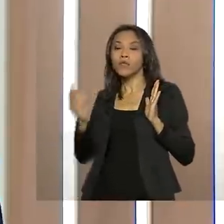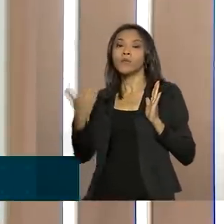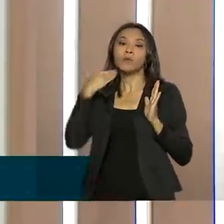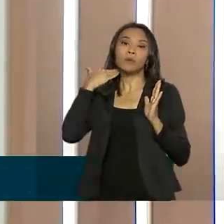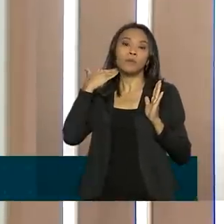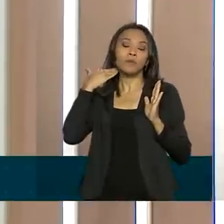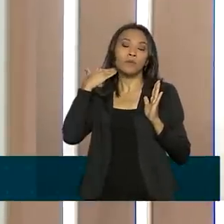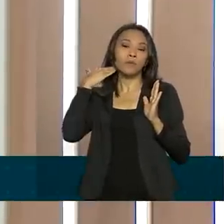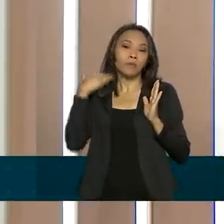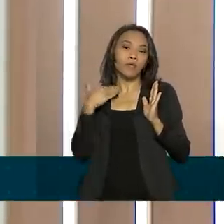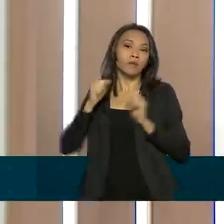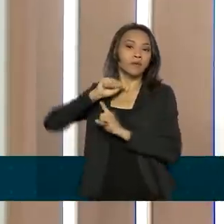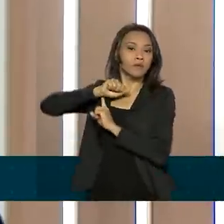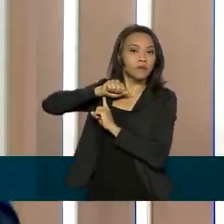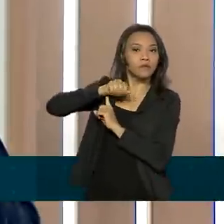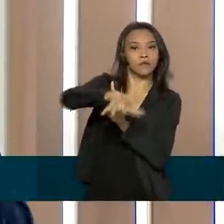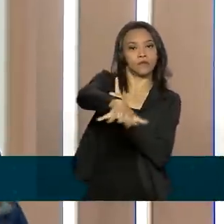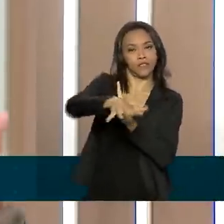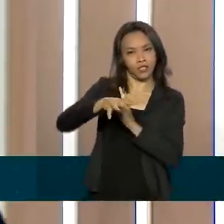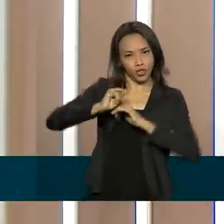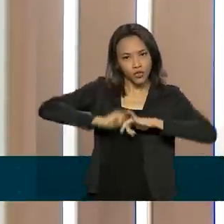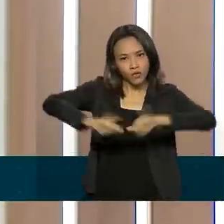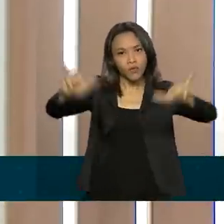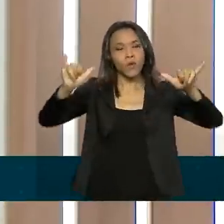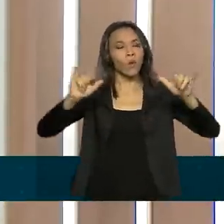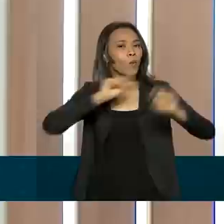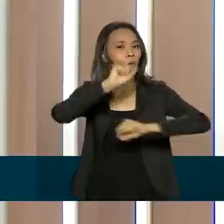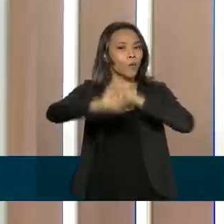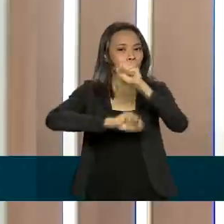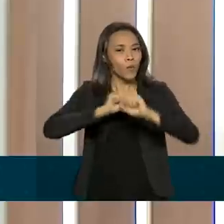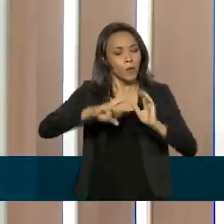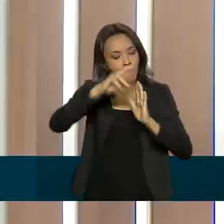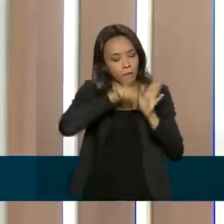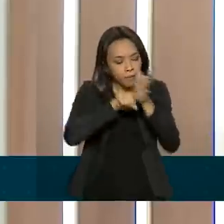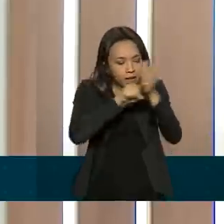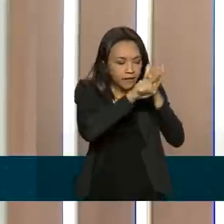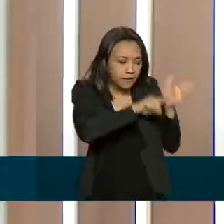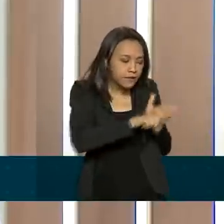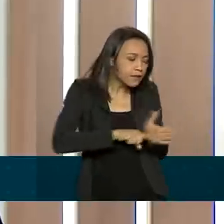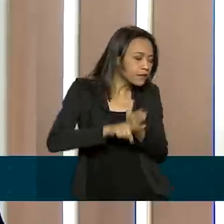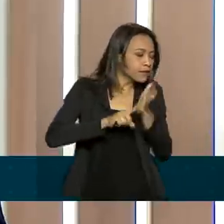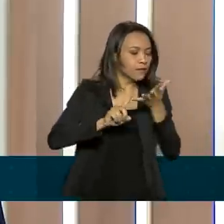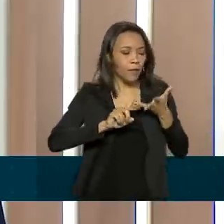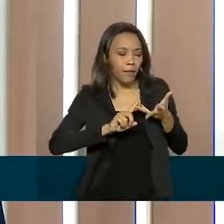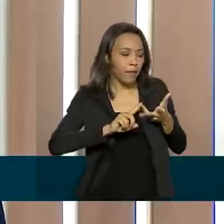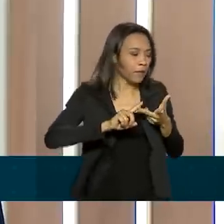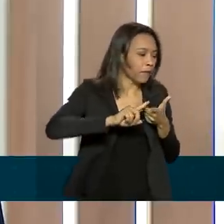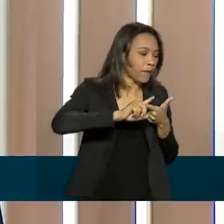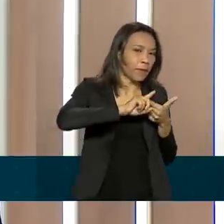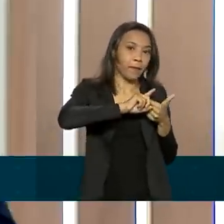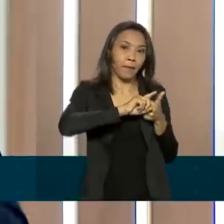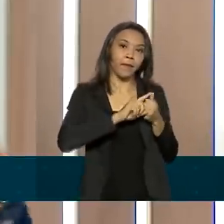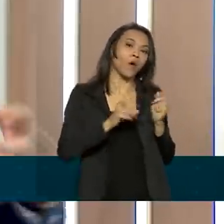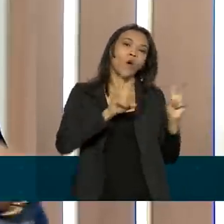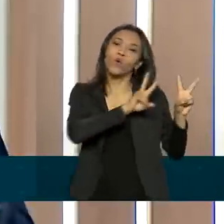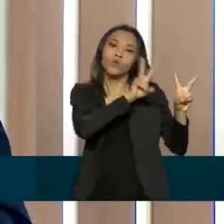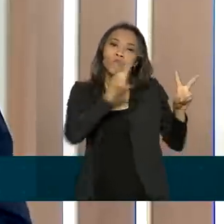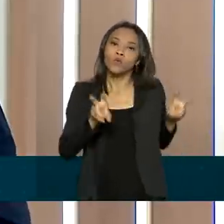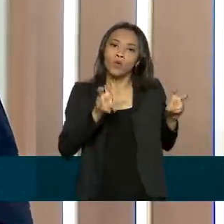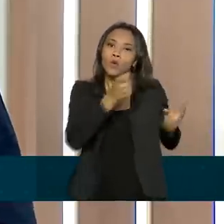o seu Boletim Focus semanal com a pesquisa que faz junto a analistas financeiros, analistas de investimento do mercado